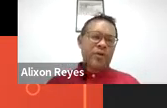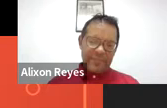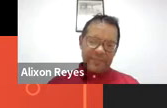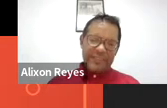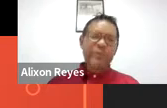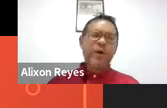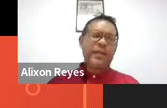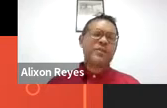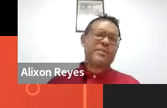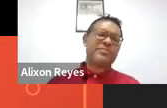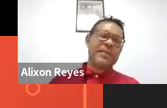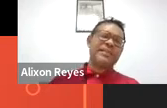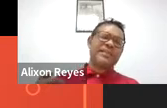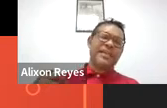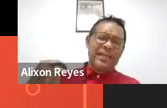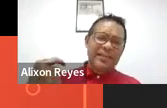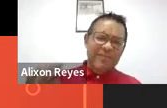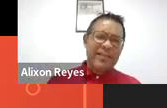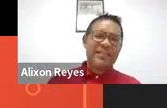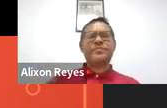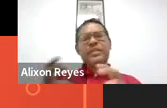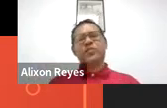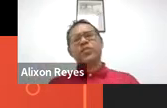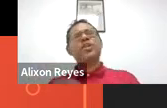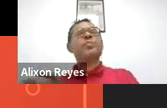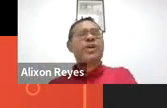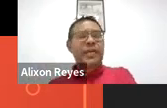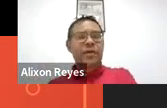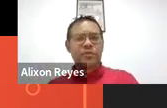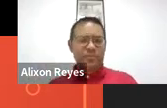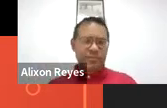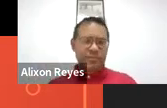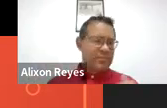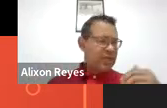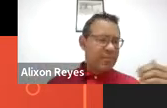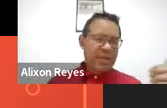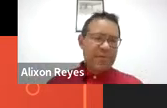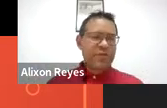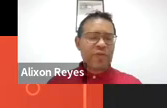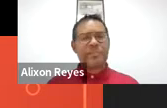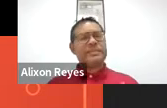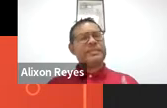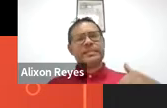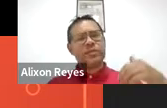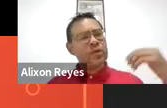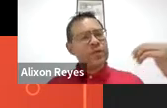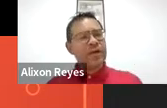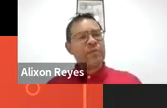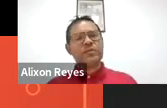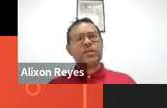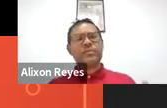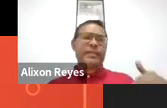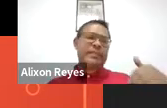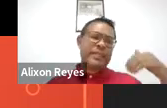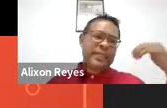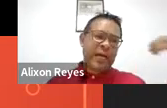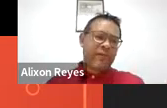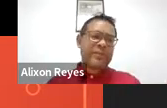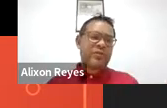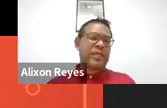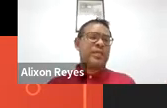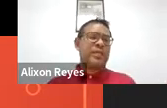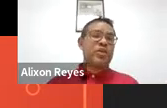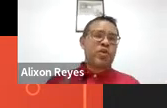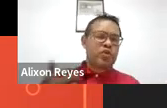mas também estamos falando também a nível de estudos de posgrado, falando de especializaciones, falando de maestria,